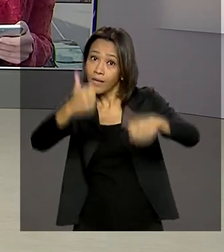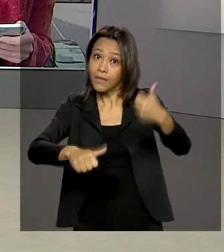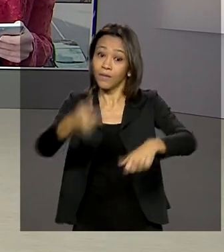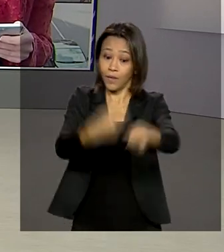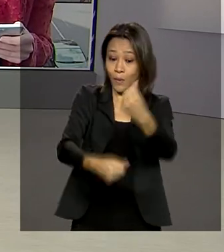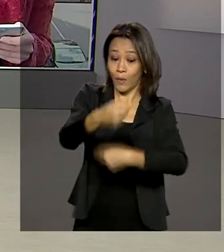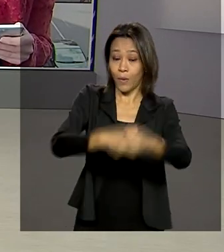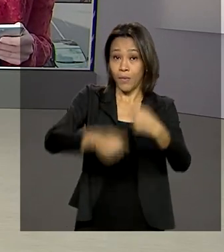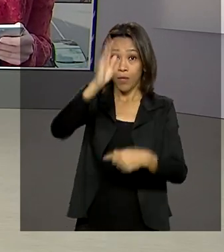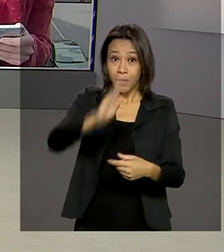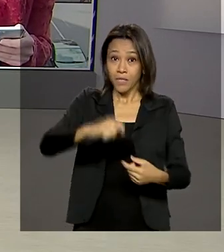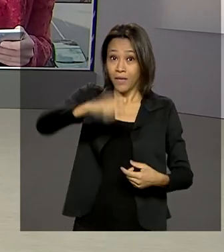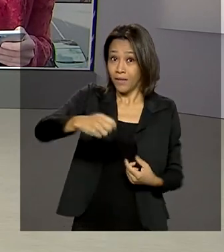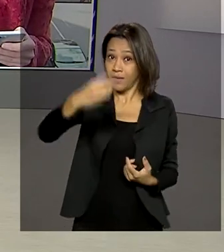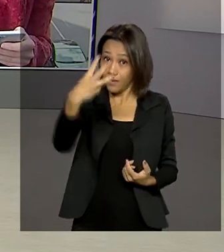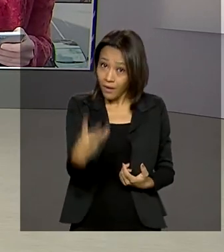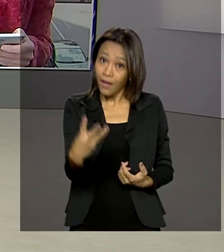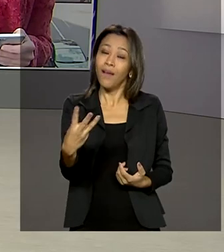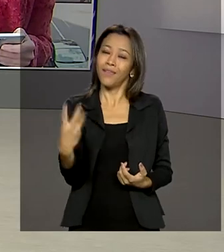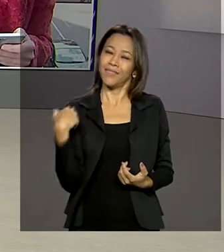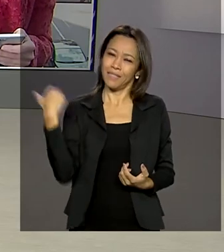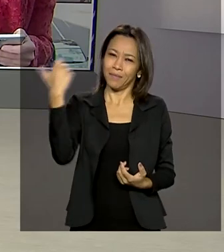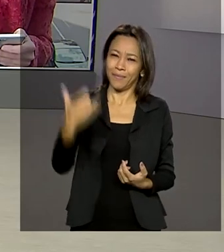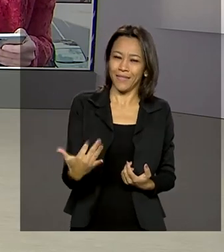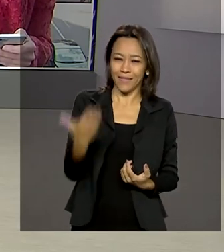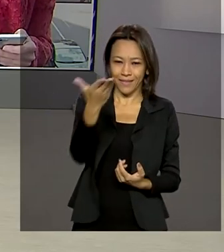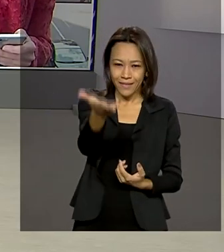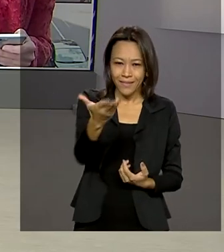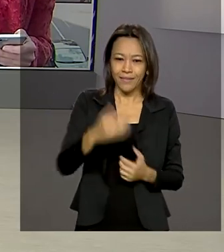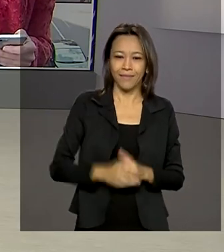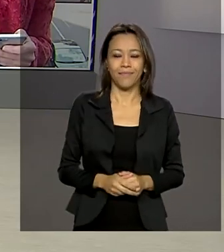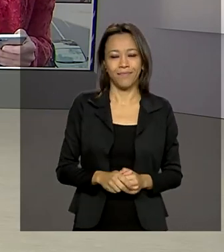trimestre. Cláudia Boiunga conta para a gente. Bom dia, Cláudia.